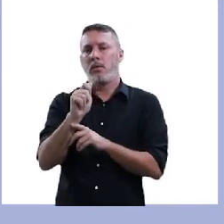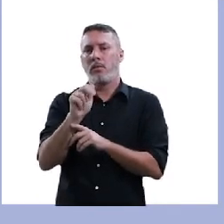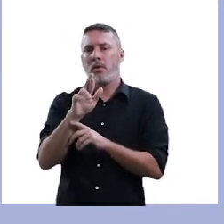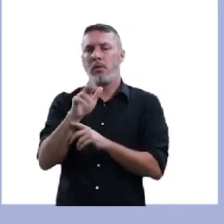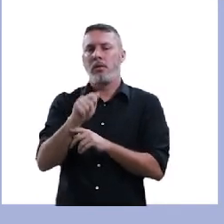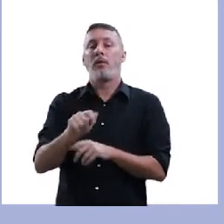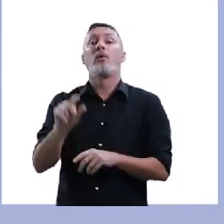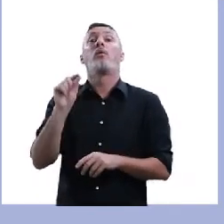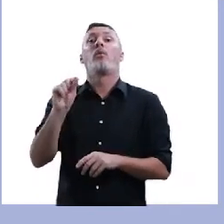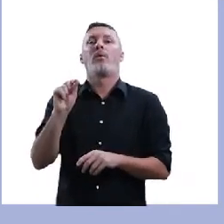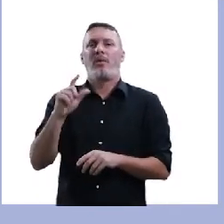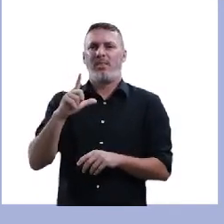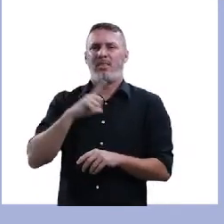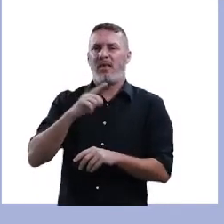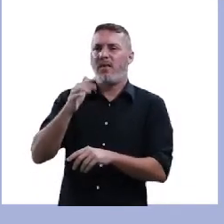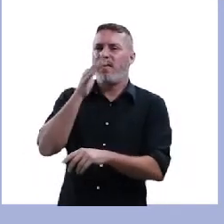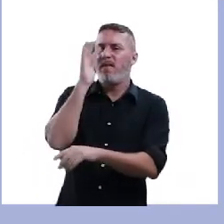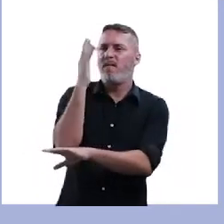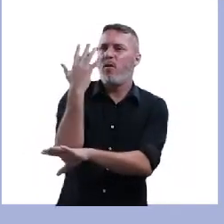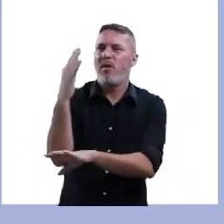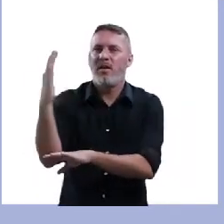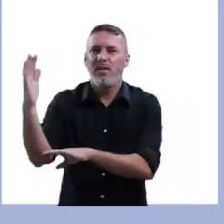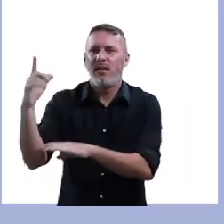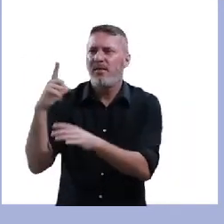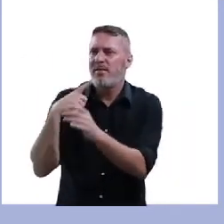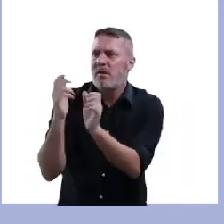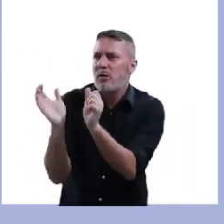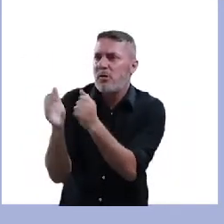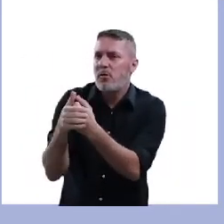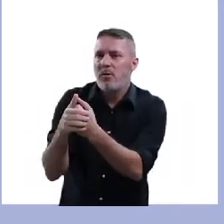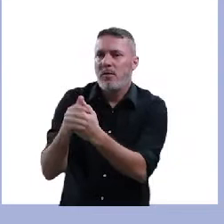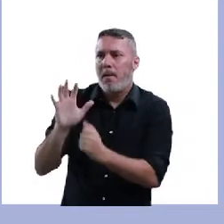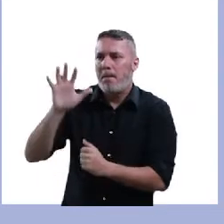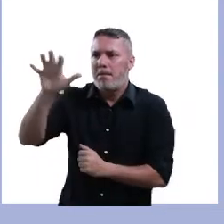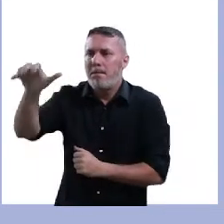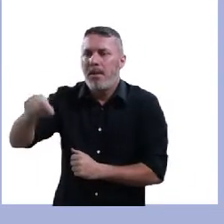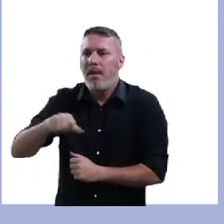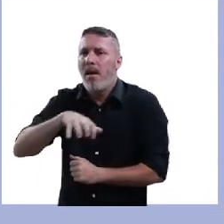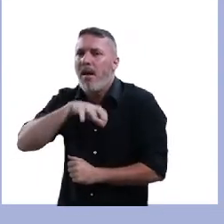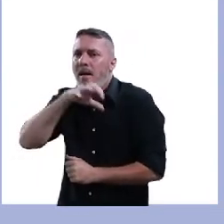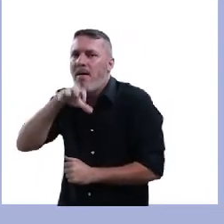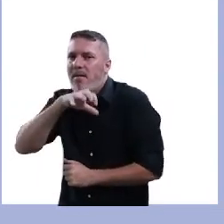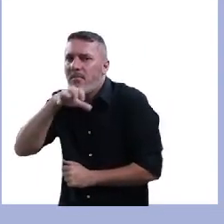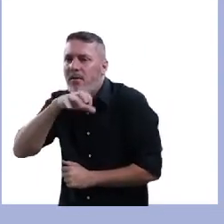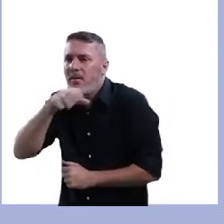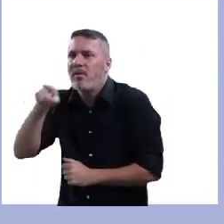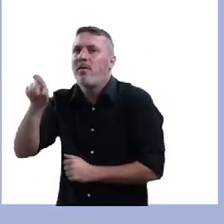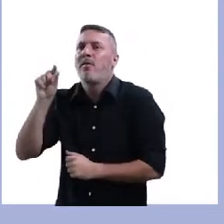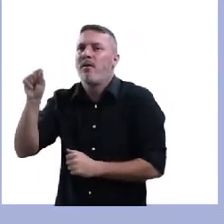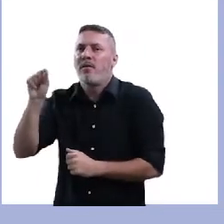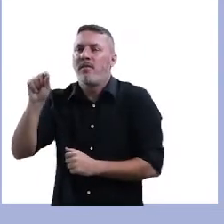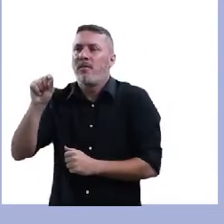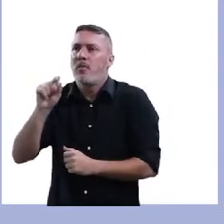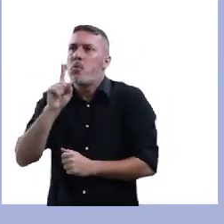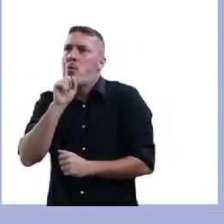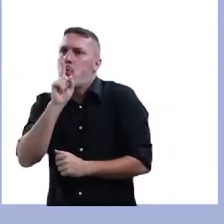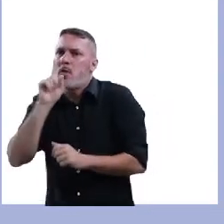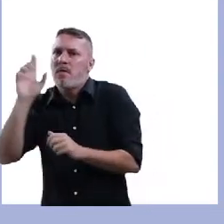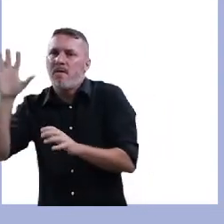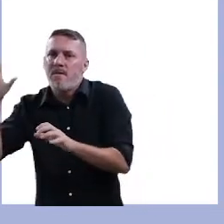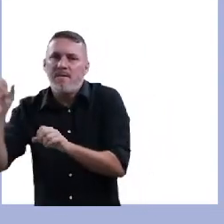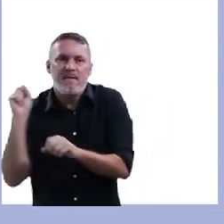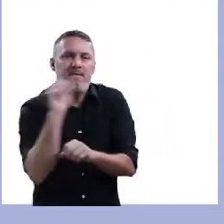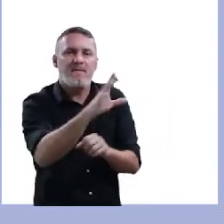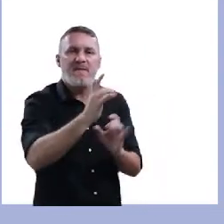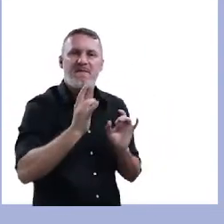tráfico de animais. É pegar o animal no seu habitat natural, pegar ali na selva, em outro lugar, e utilizar